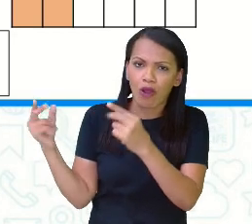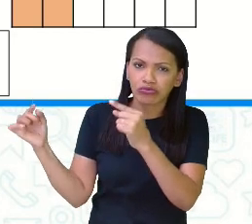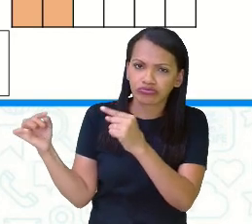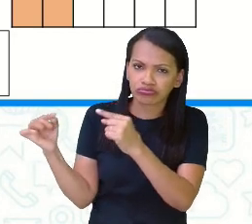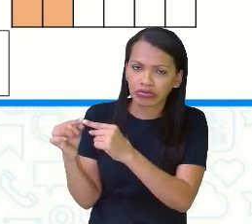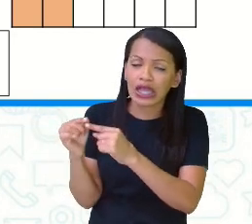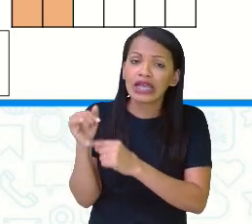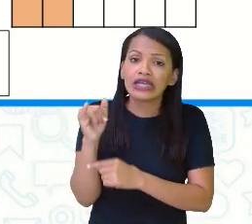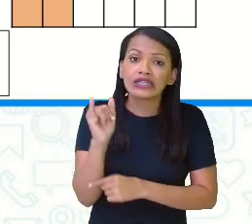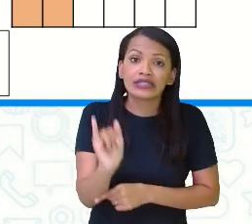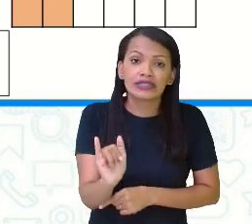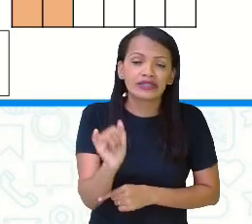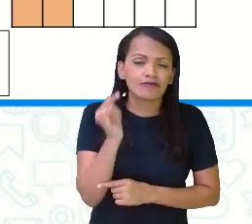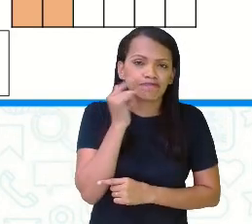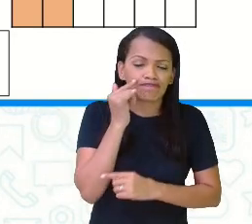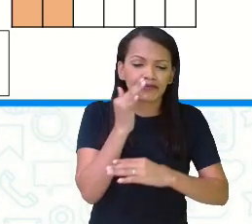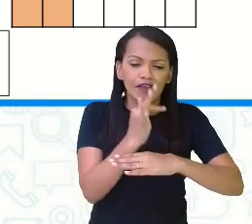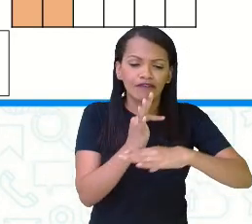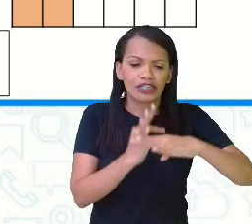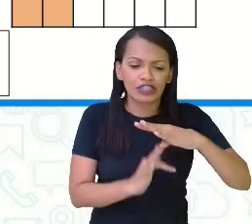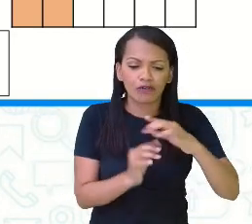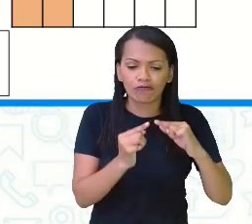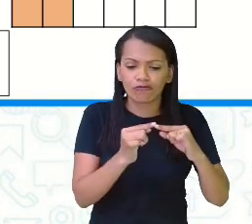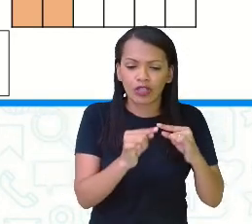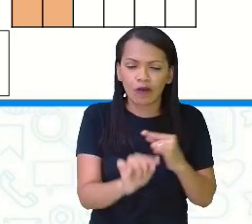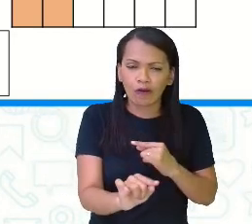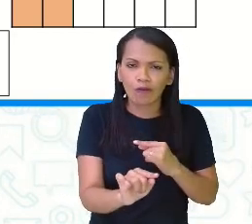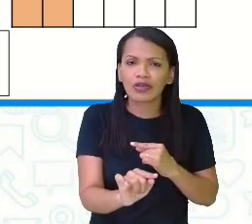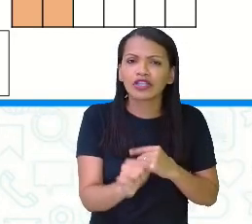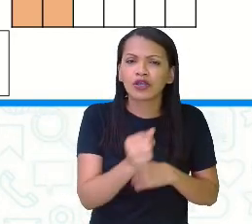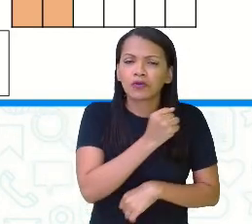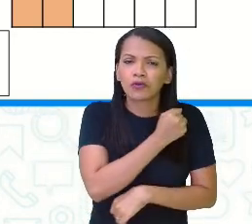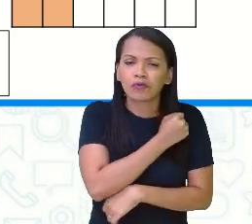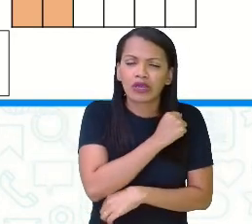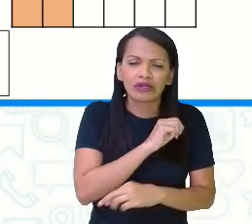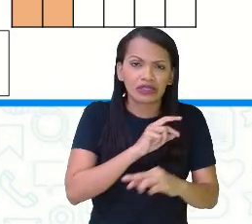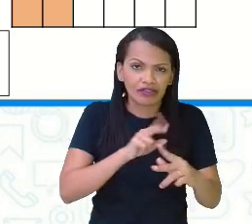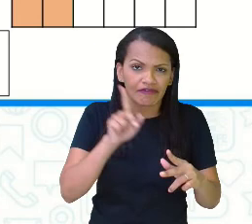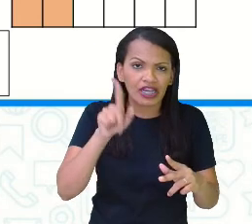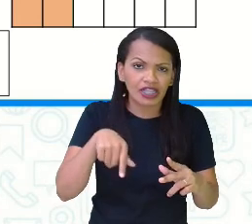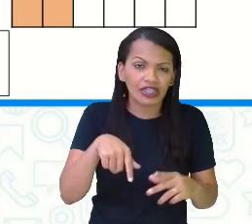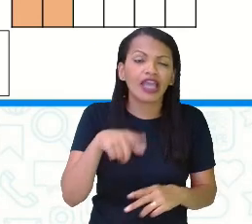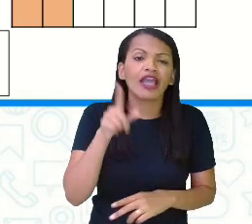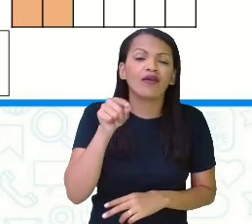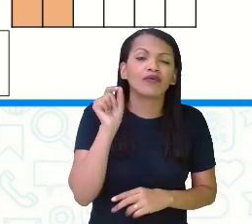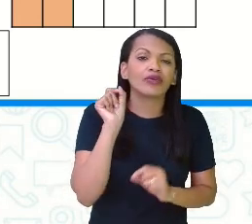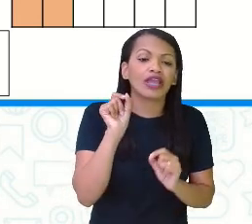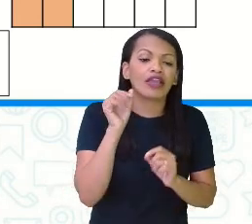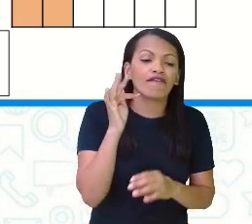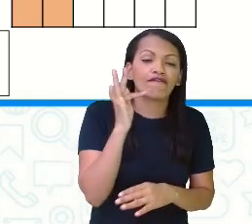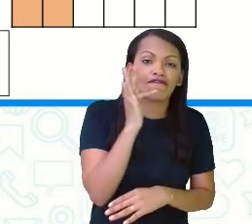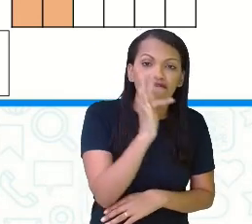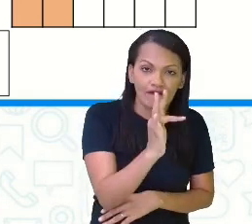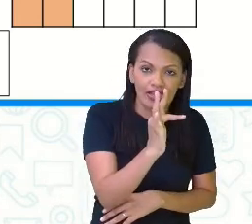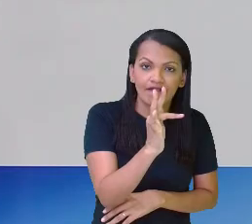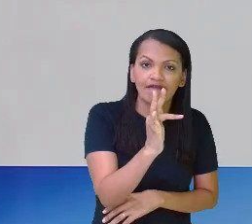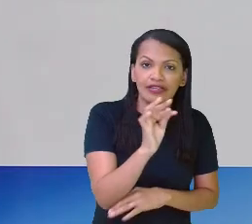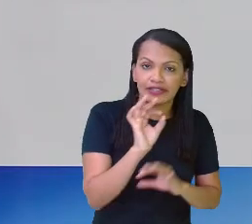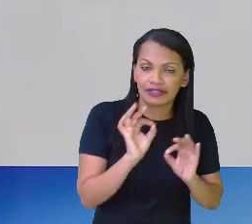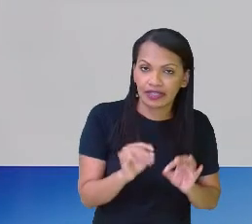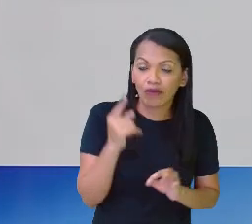Dica da professora. Pega uma folhinha de papel, divide nas partes que tem e descobre se são